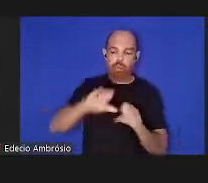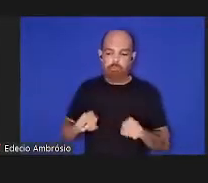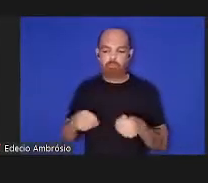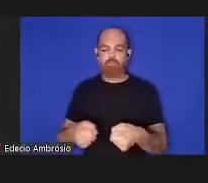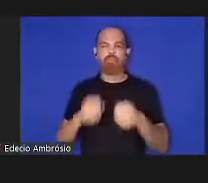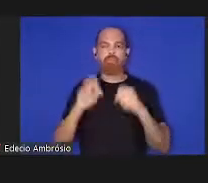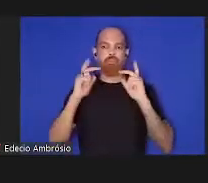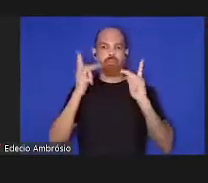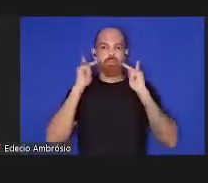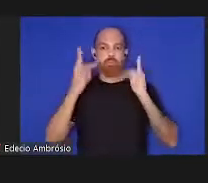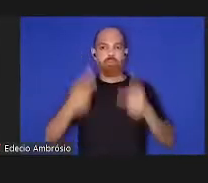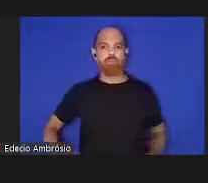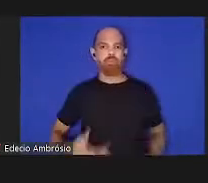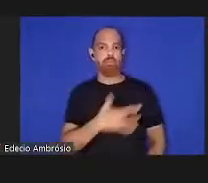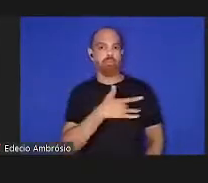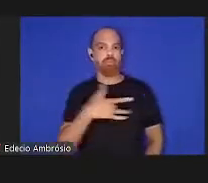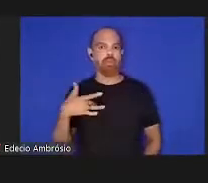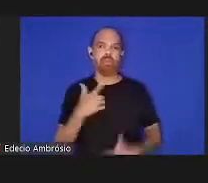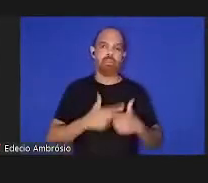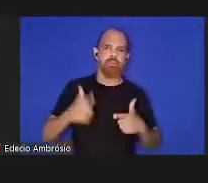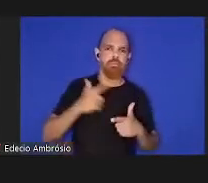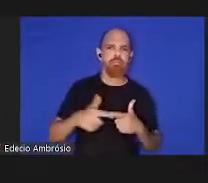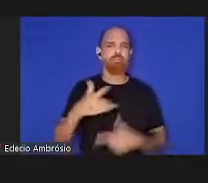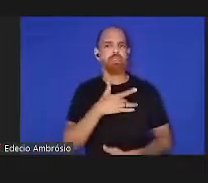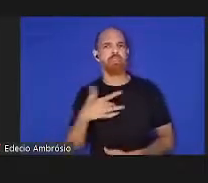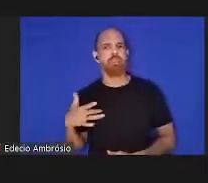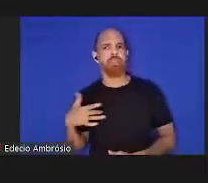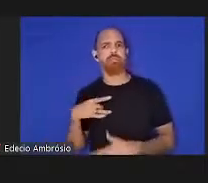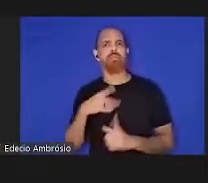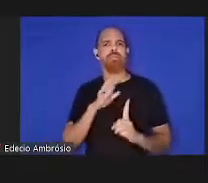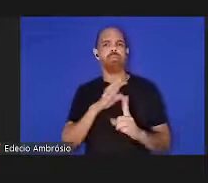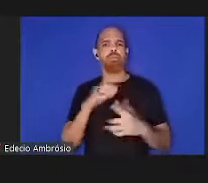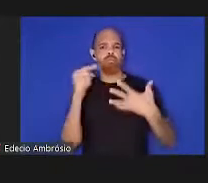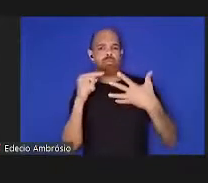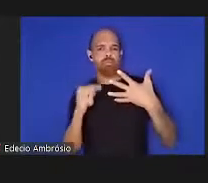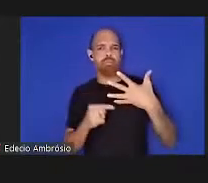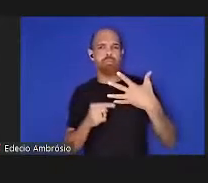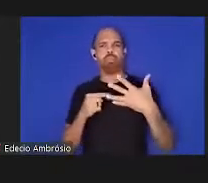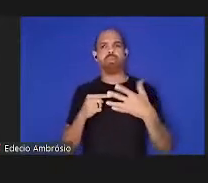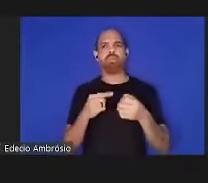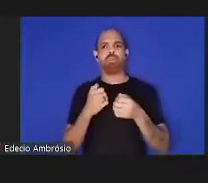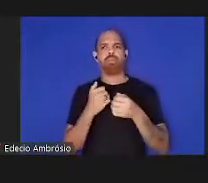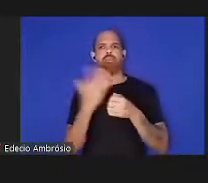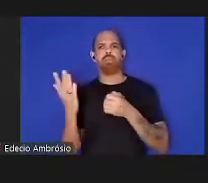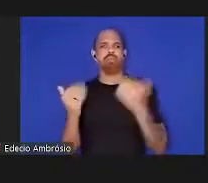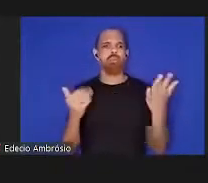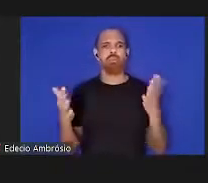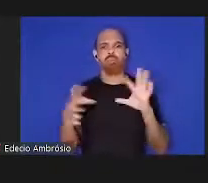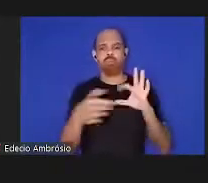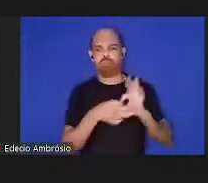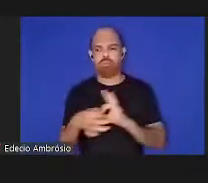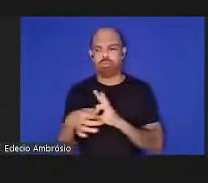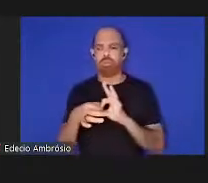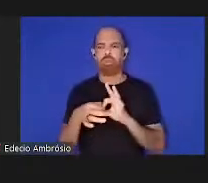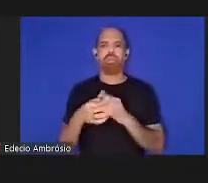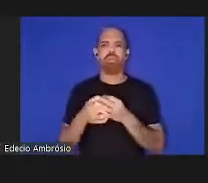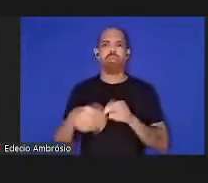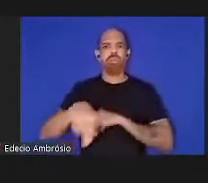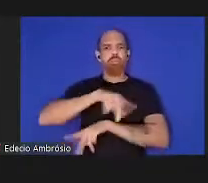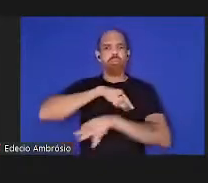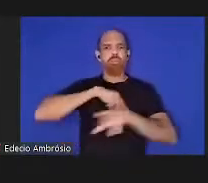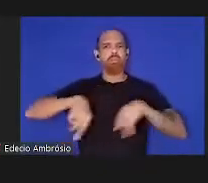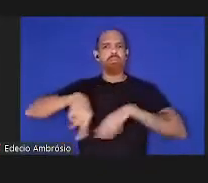como muitos problemas de saúde e seus determinantes cruzam fronteiras ou são comuns aos mais diversos países no planeta